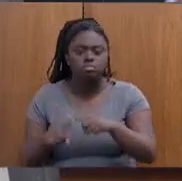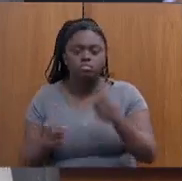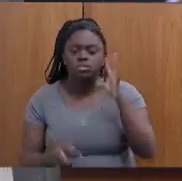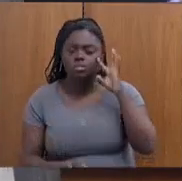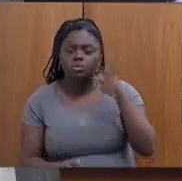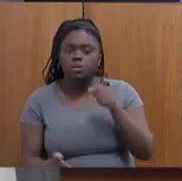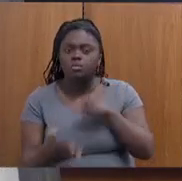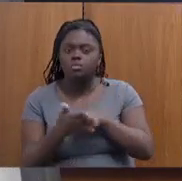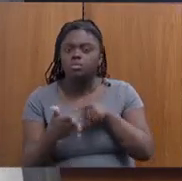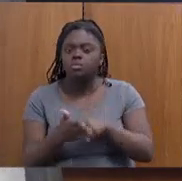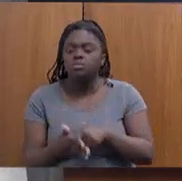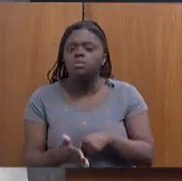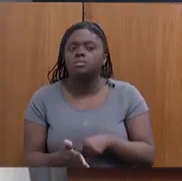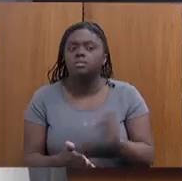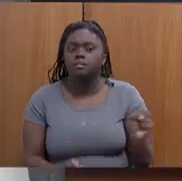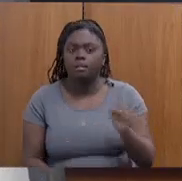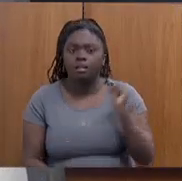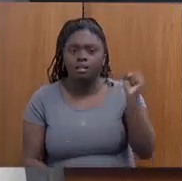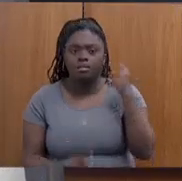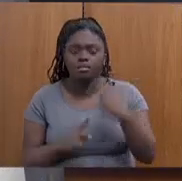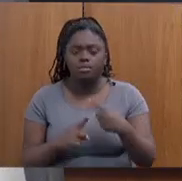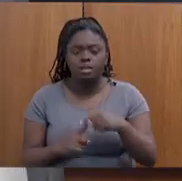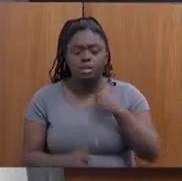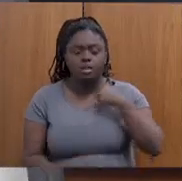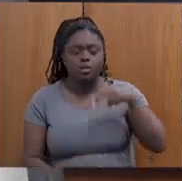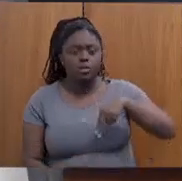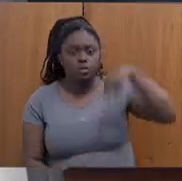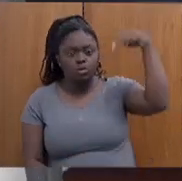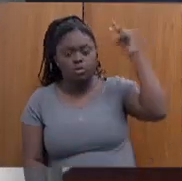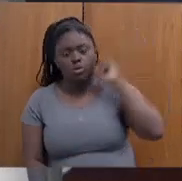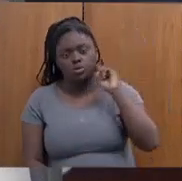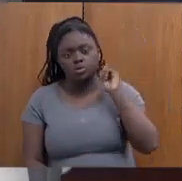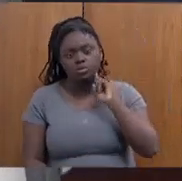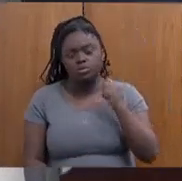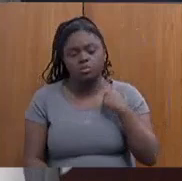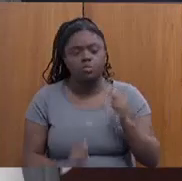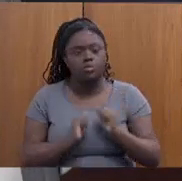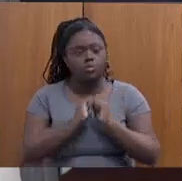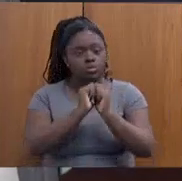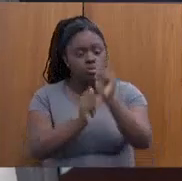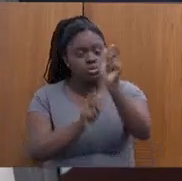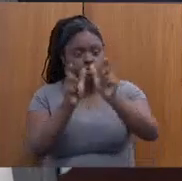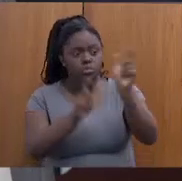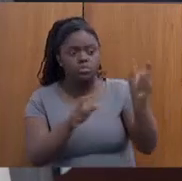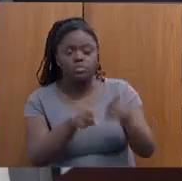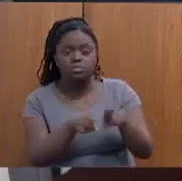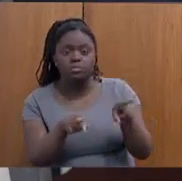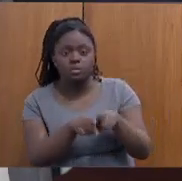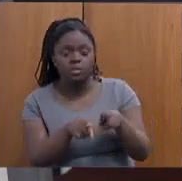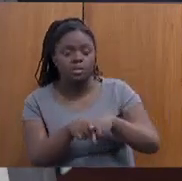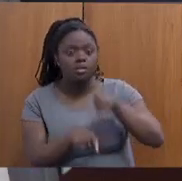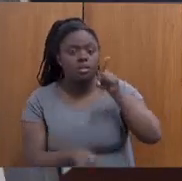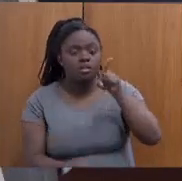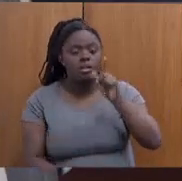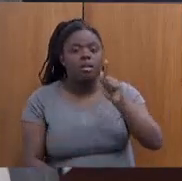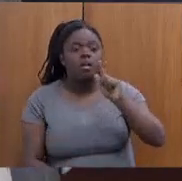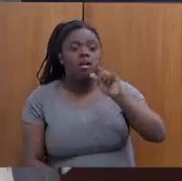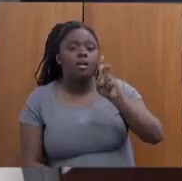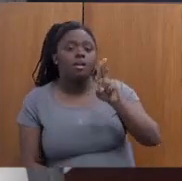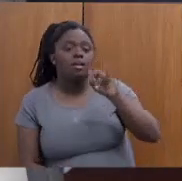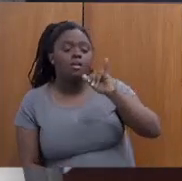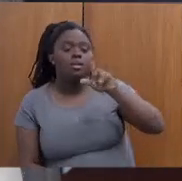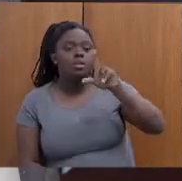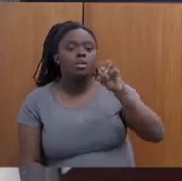inclusive, grave, porque eu sou do nosso de Minas. Eu acompanho o povo que é vazanteiro, que também é quilombola, porque as identidades se